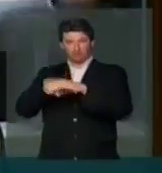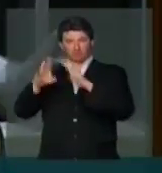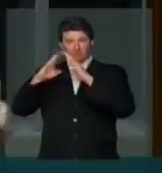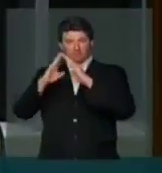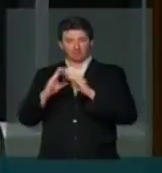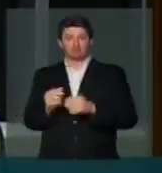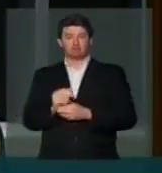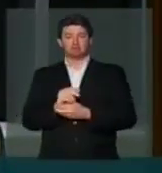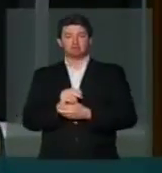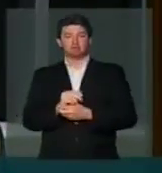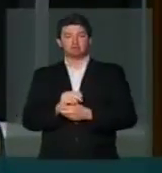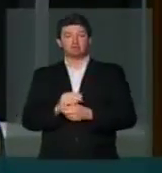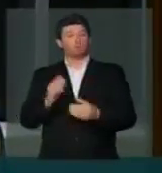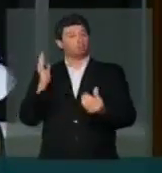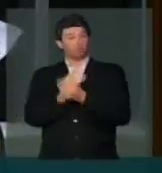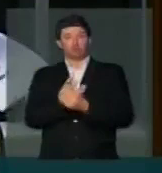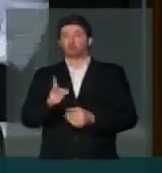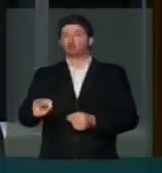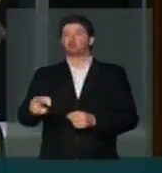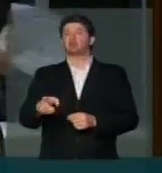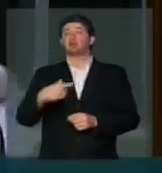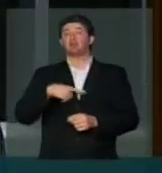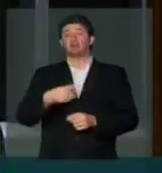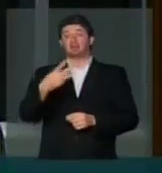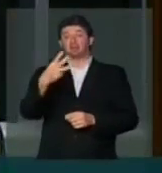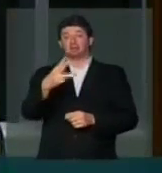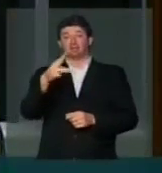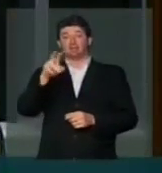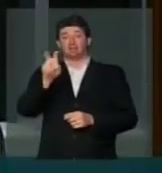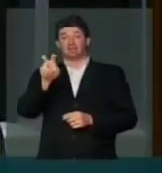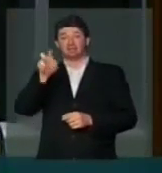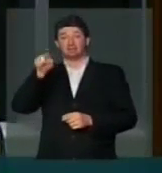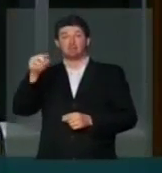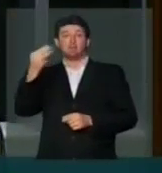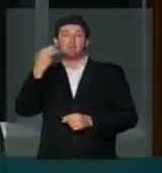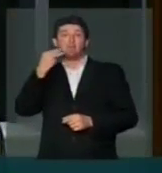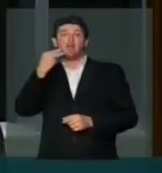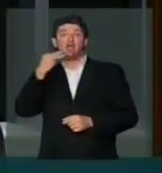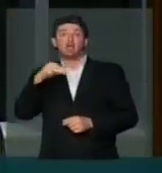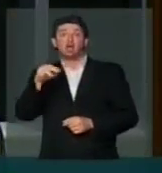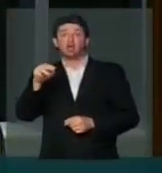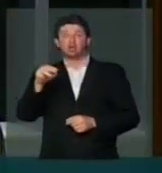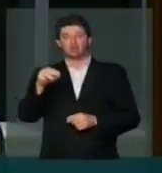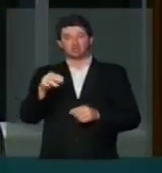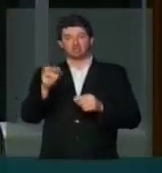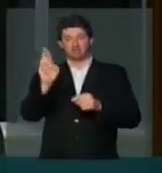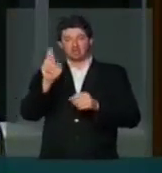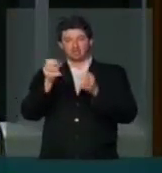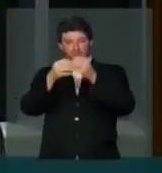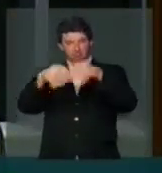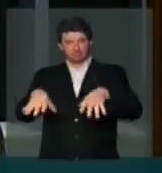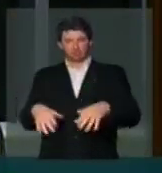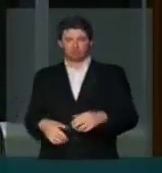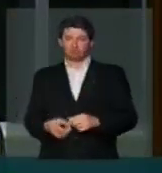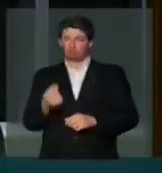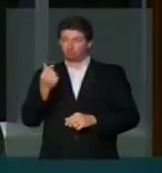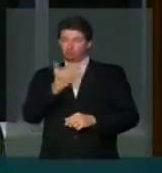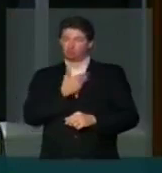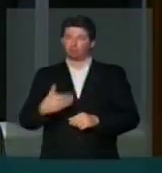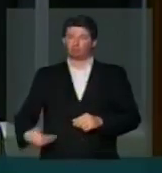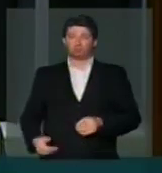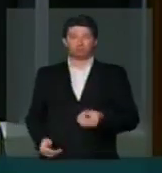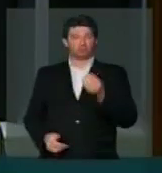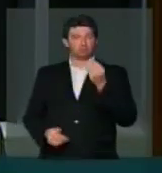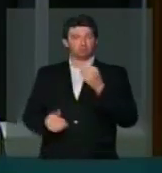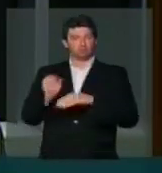processo continua. São mais de 35 milhões de prejuízos aos cofres públicos